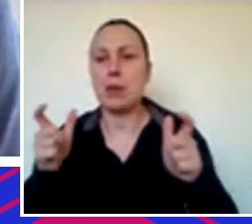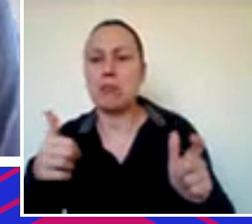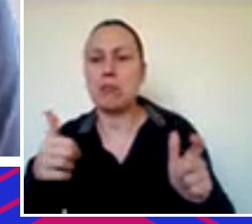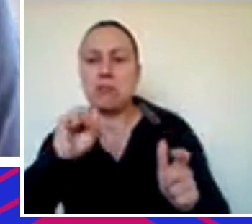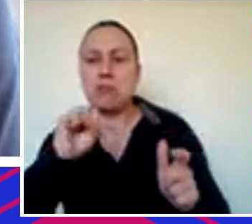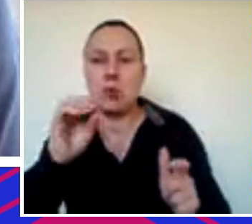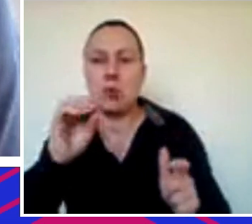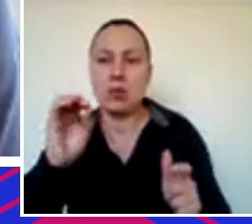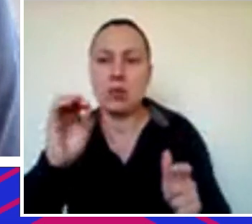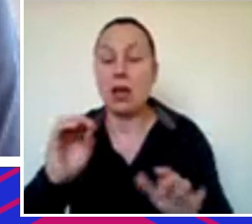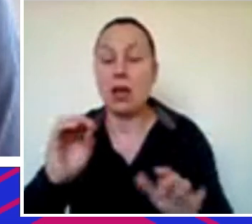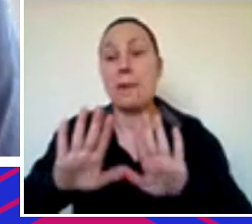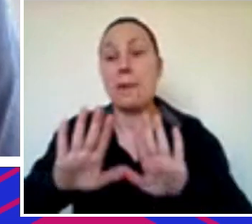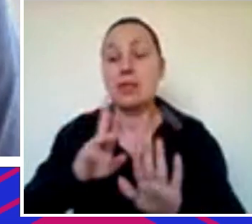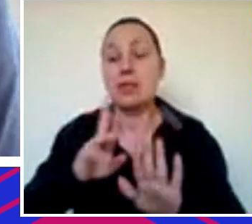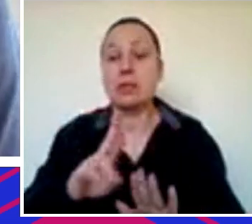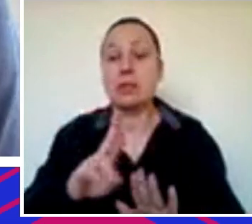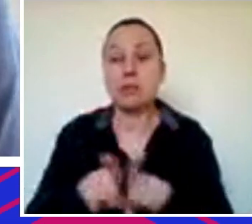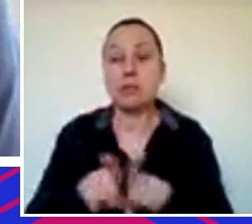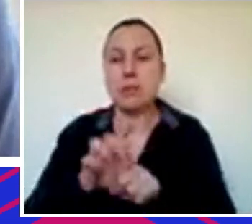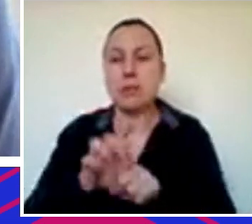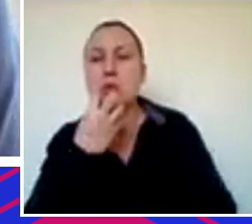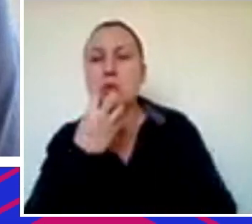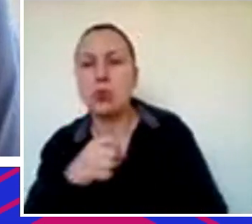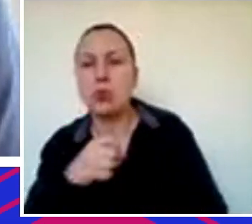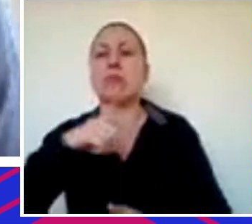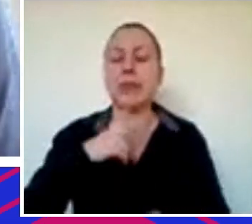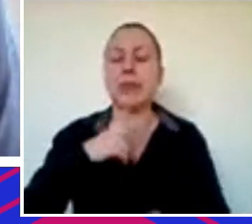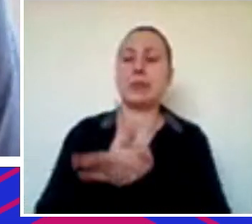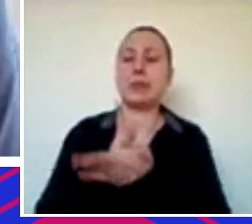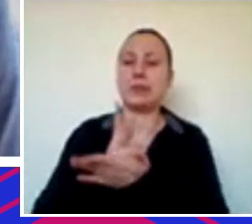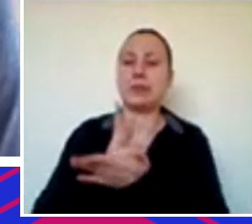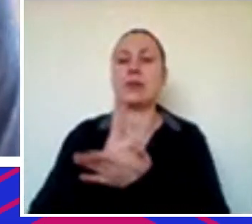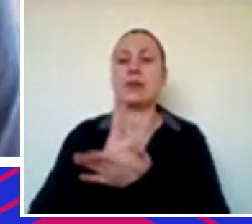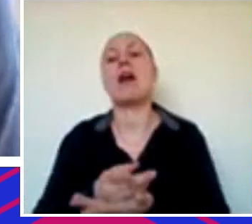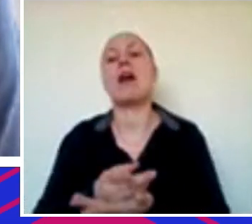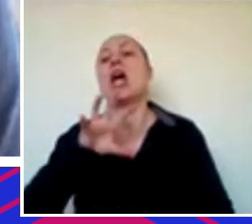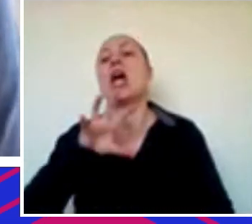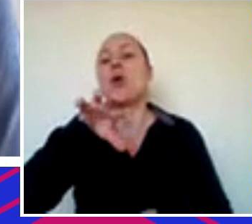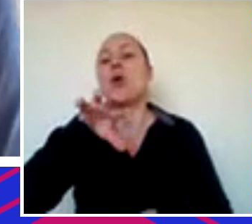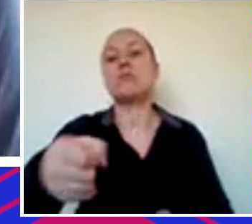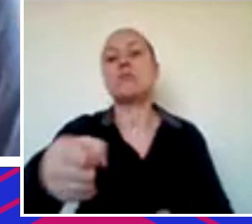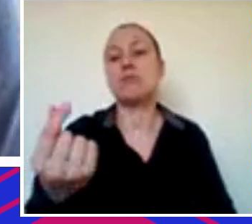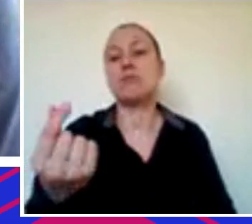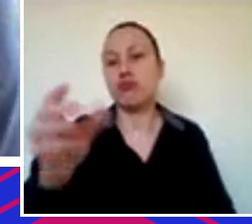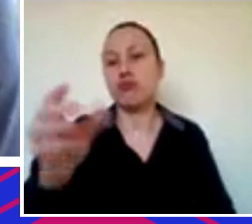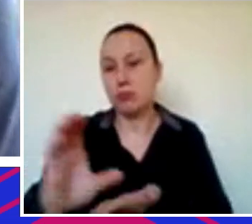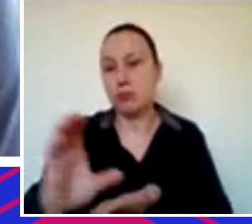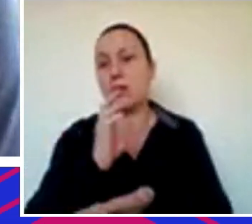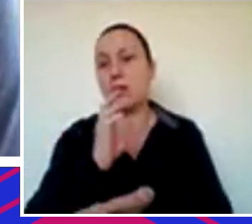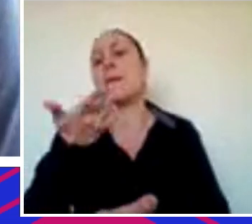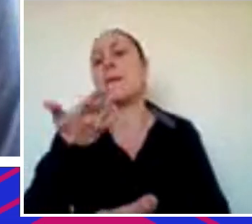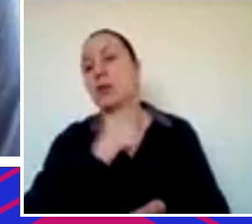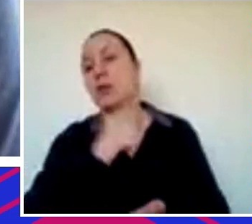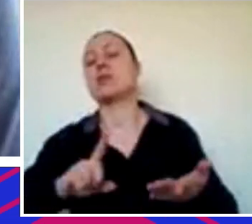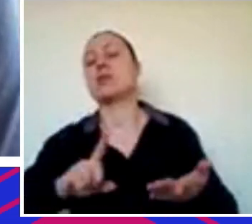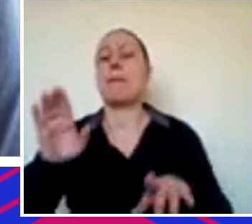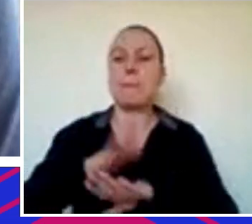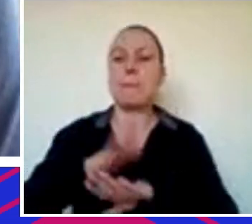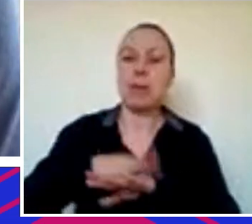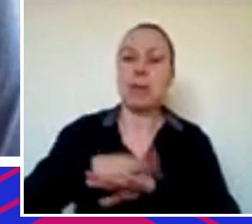mas que é uma companhia que gera resultado, que gera lucro, e que acessa a capital para atacar novas alavancas de crescimento, né.